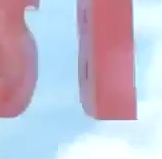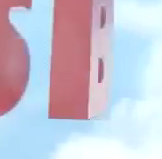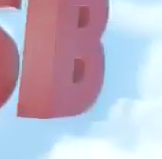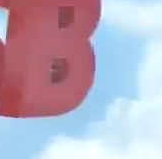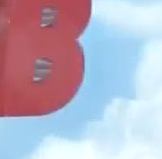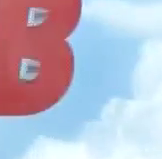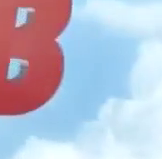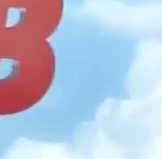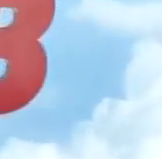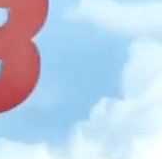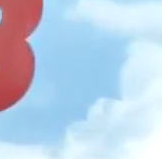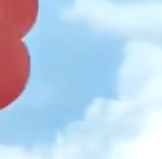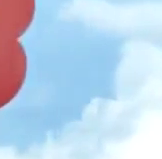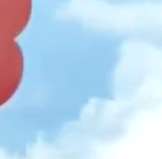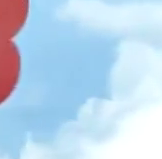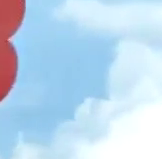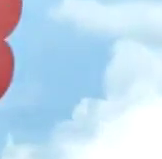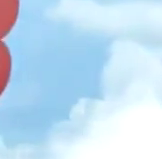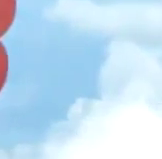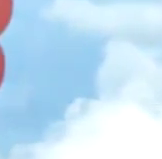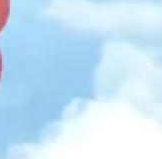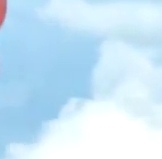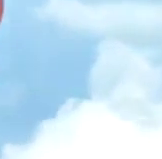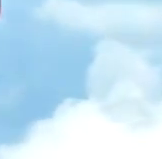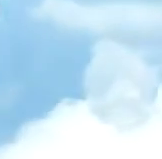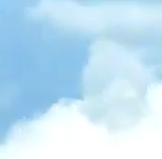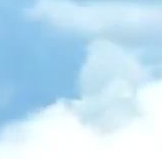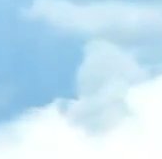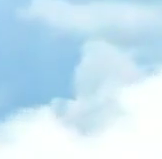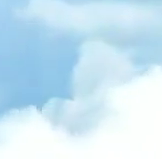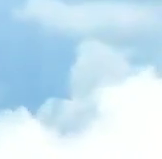a Tchau. Tchau. Tchau.